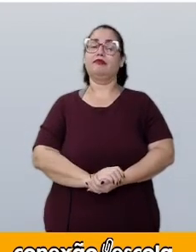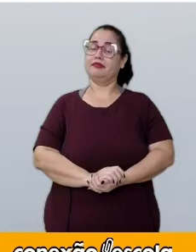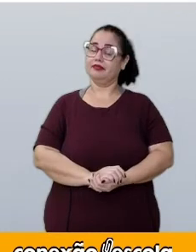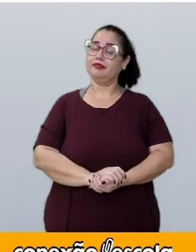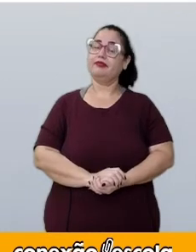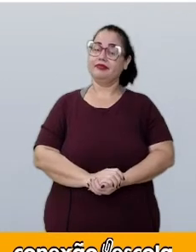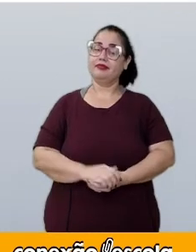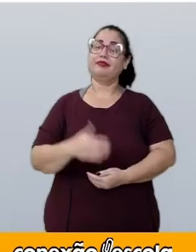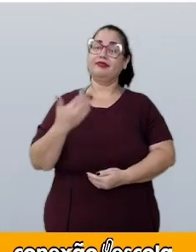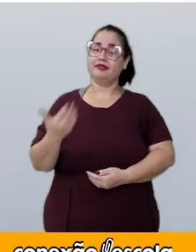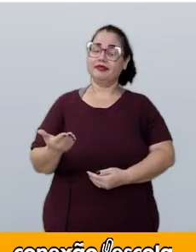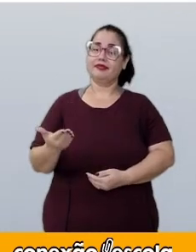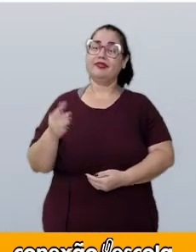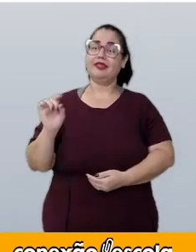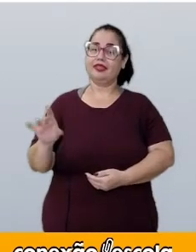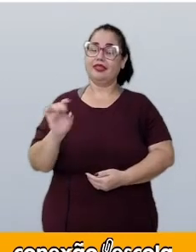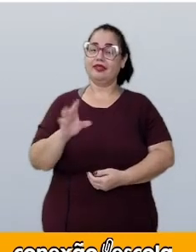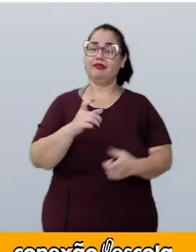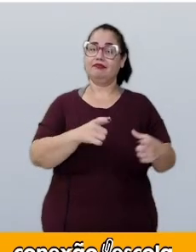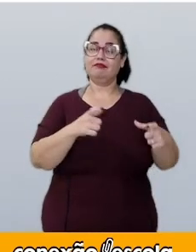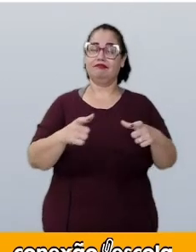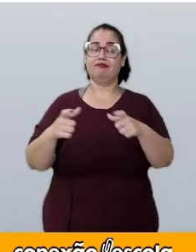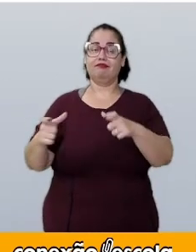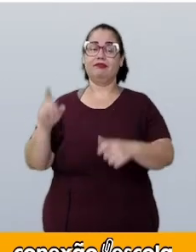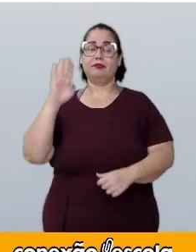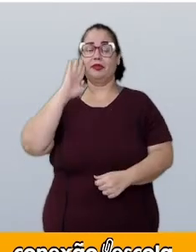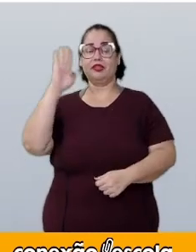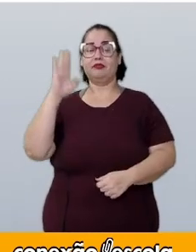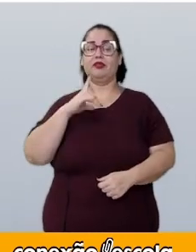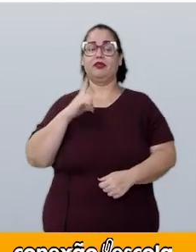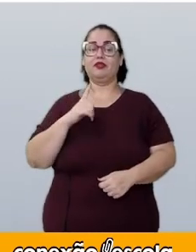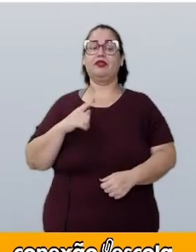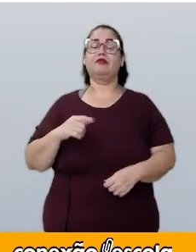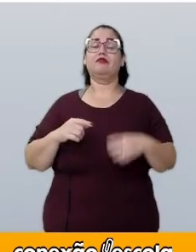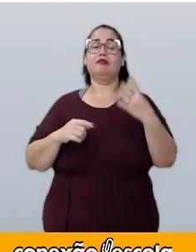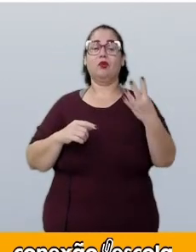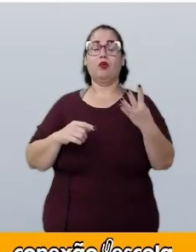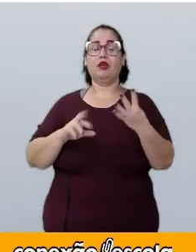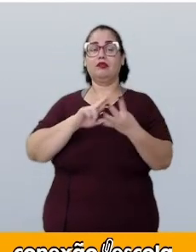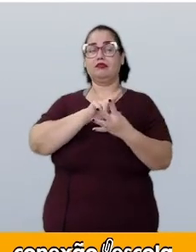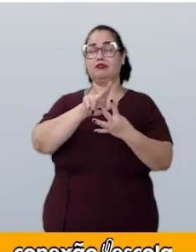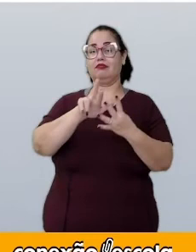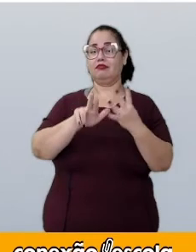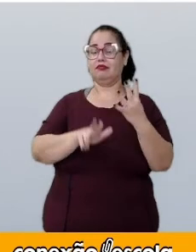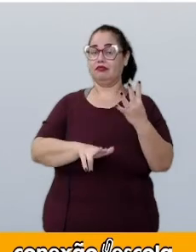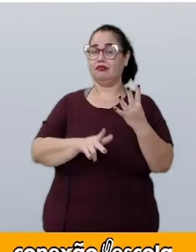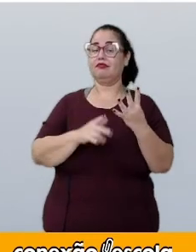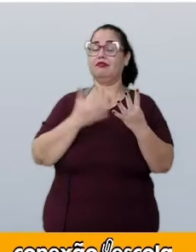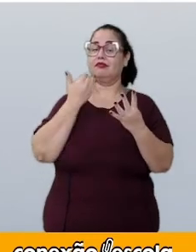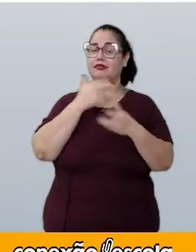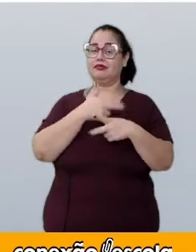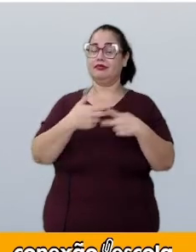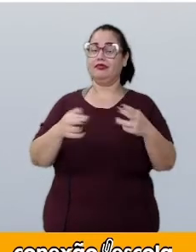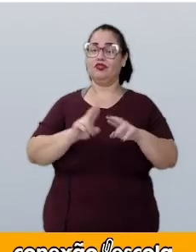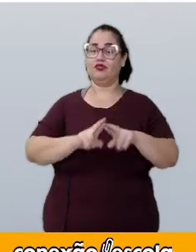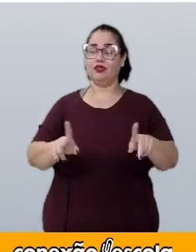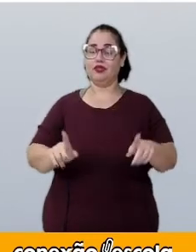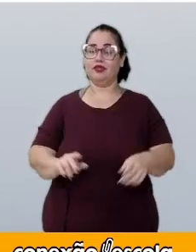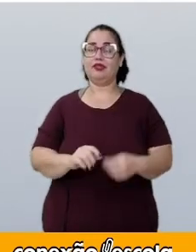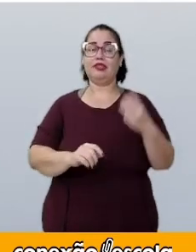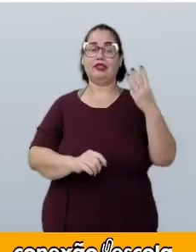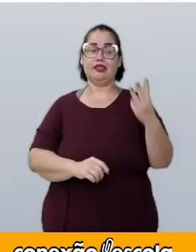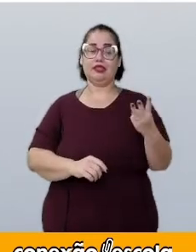forma, com cada prato principal, formamos quatro menus diferentes. São